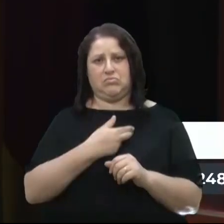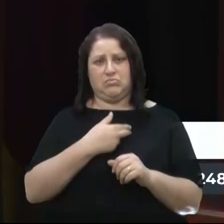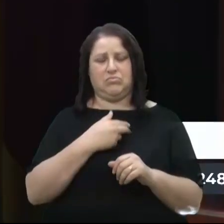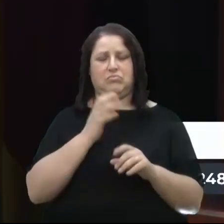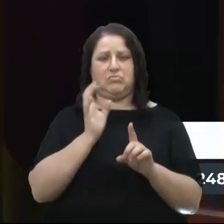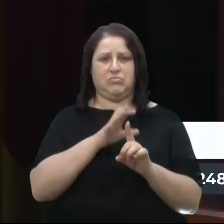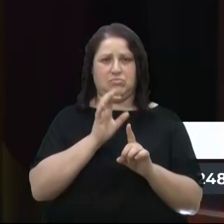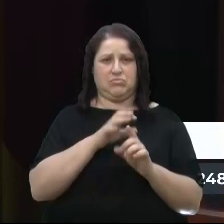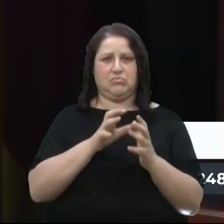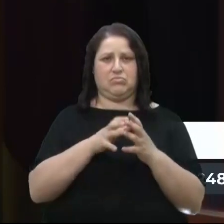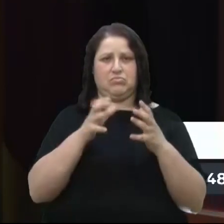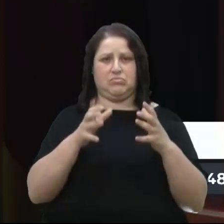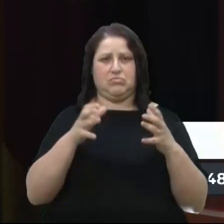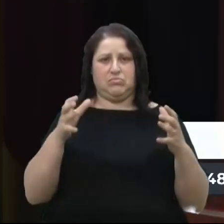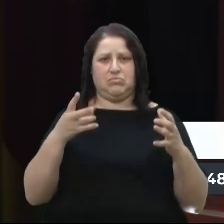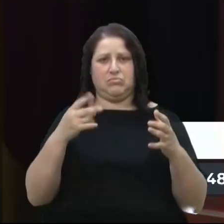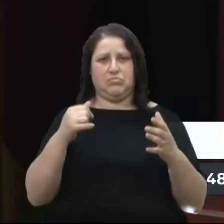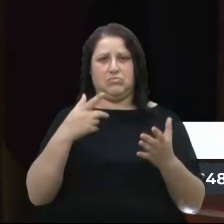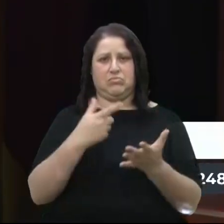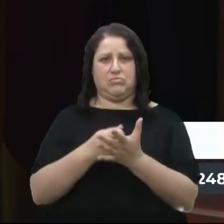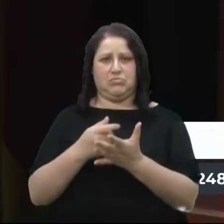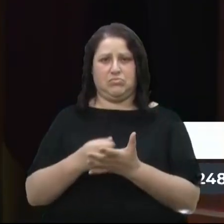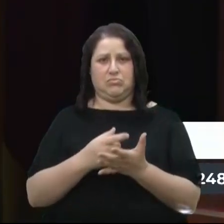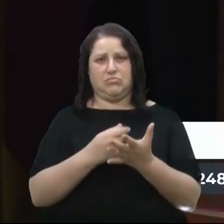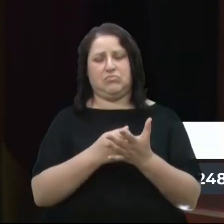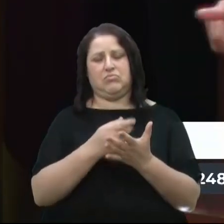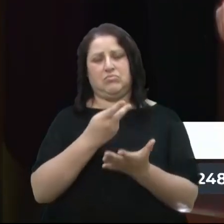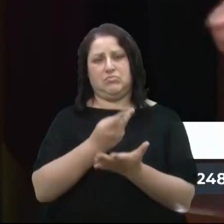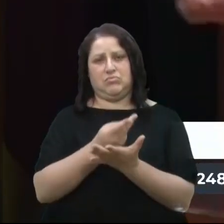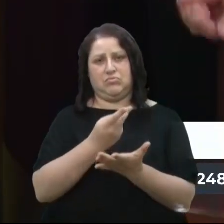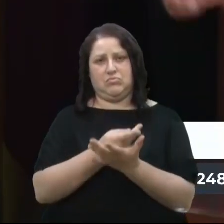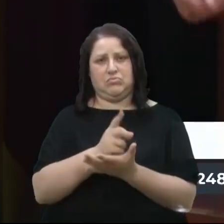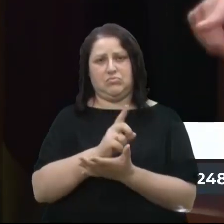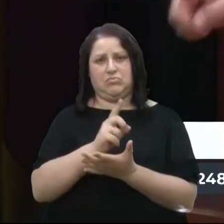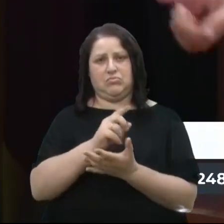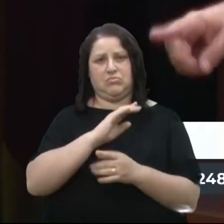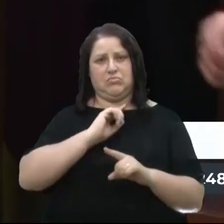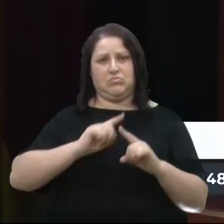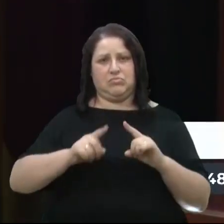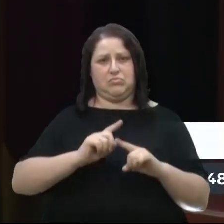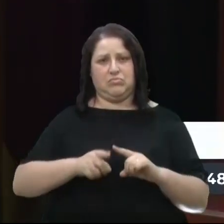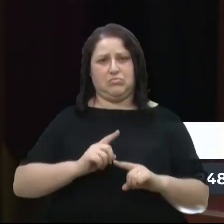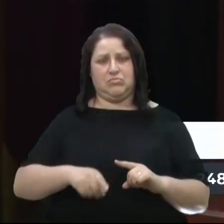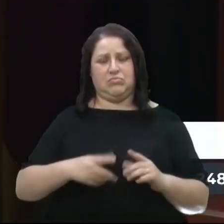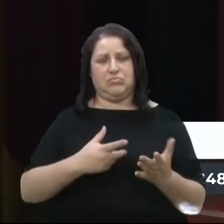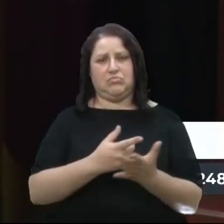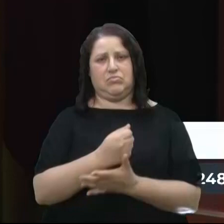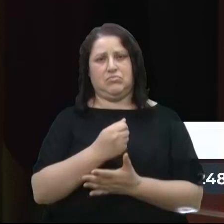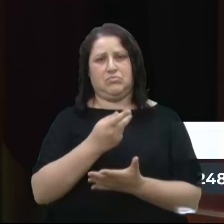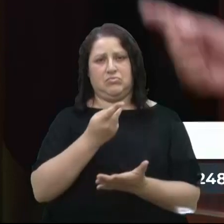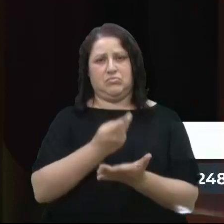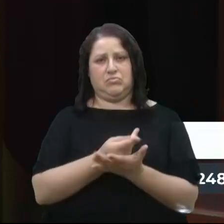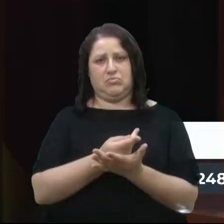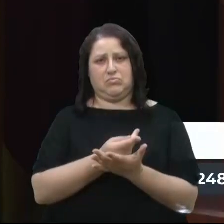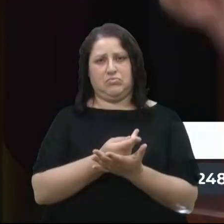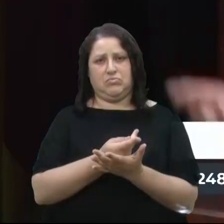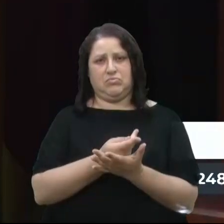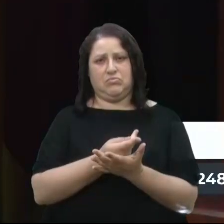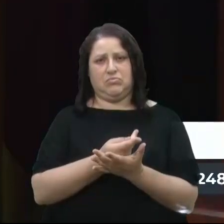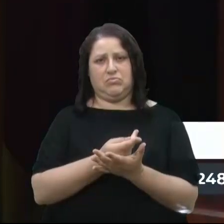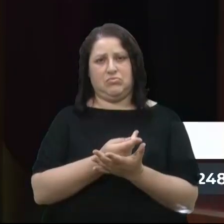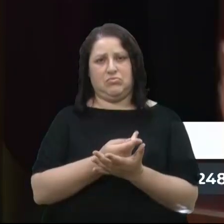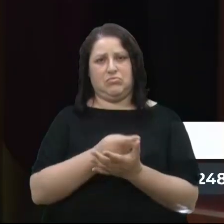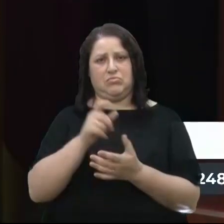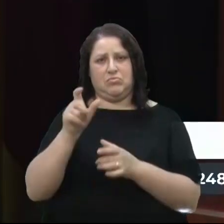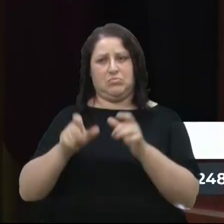crescimento. Vamos comprar produto. E não vamos restringir a compra de produto a quem o